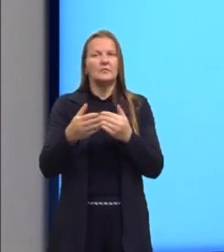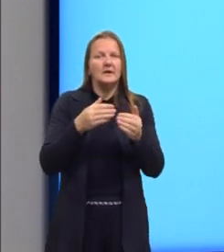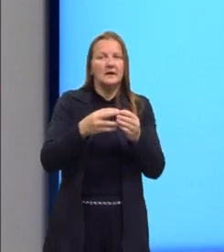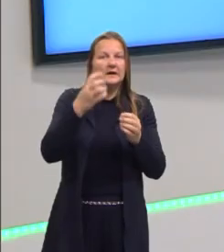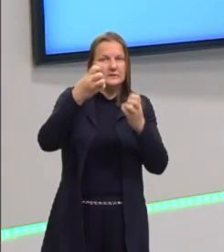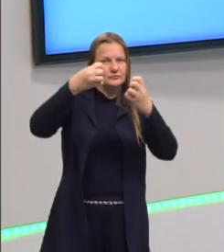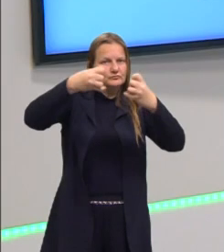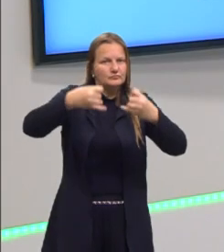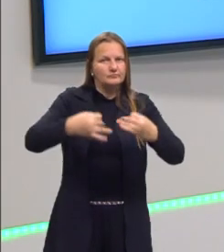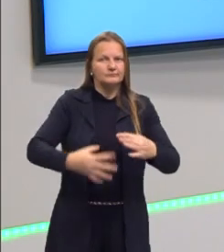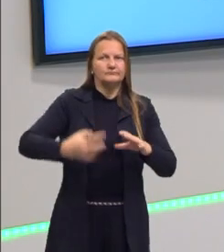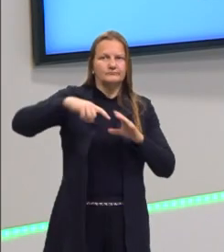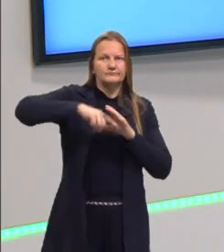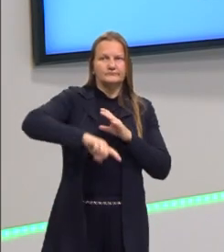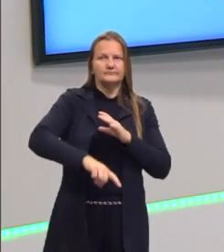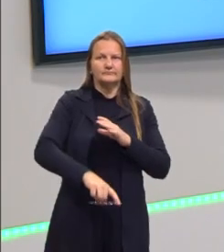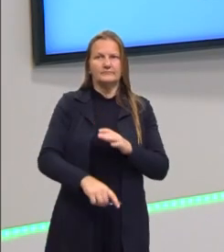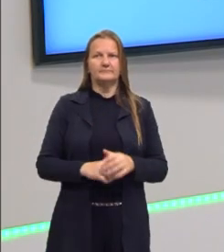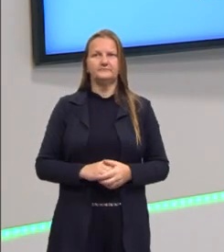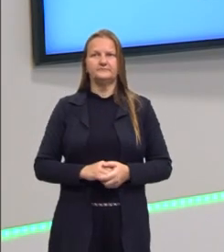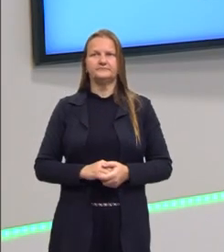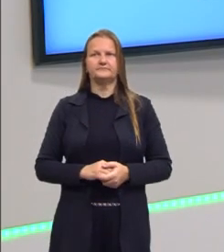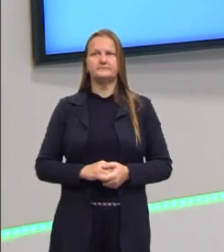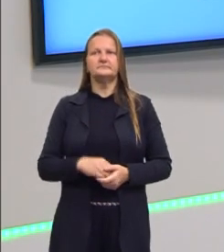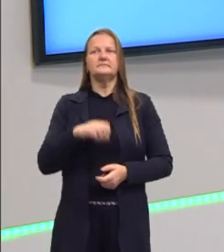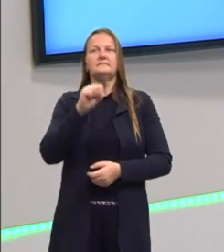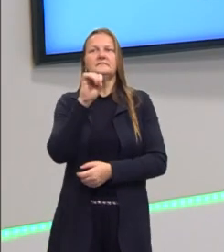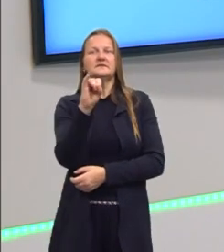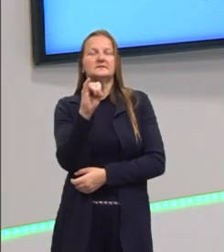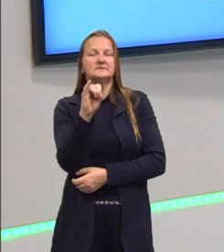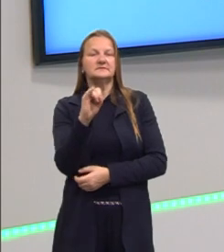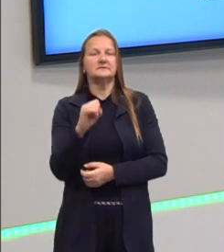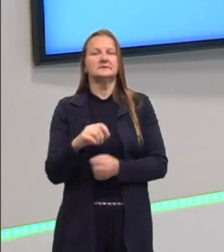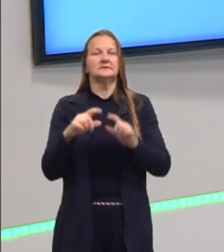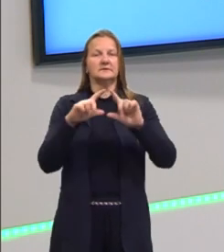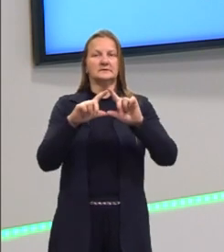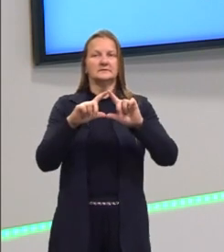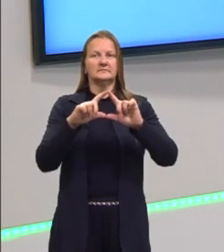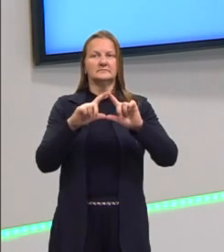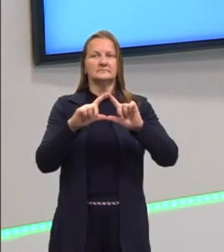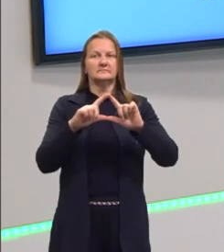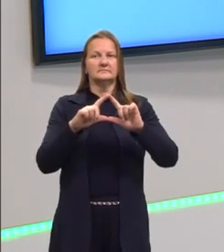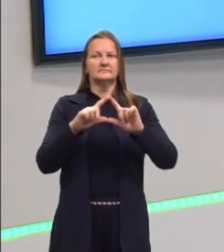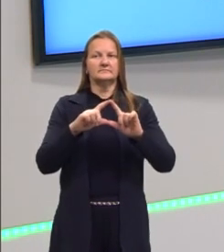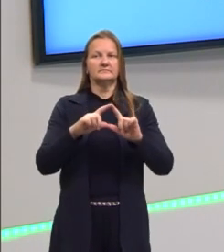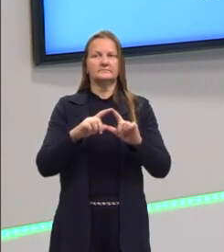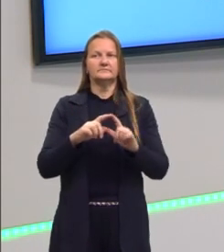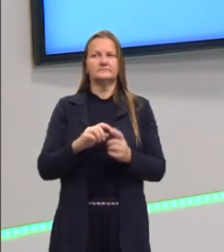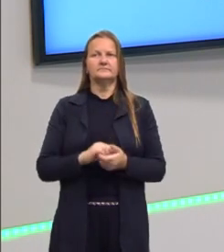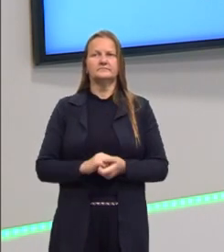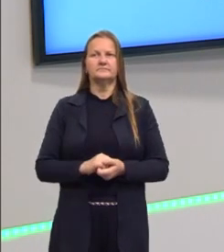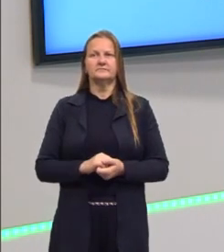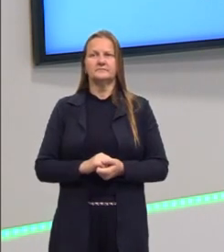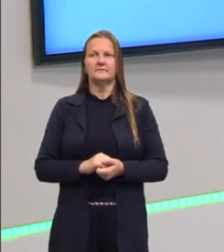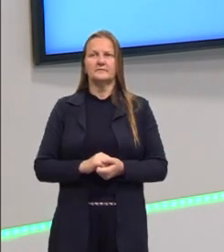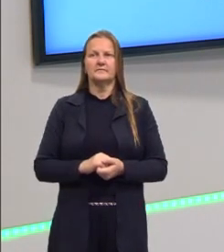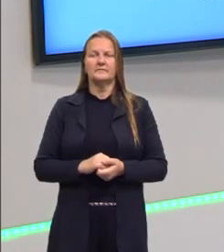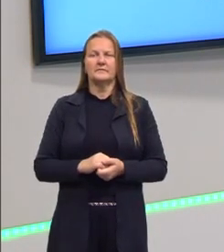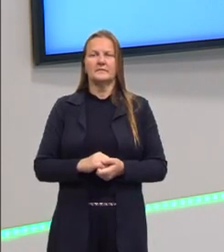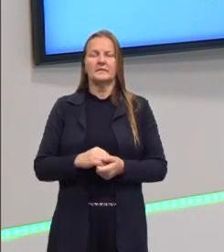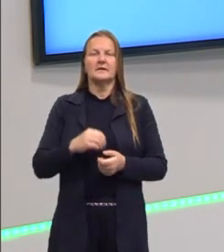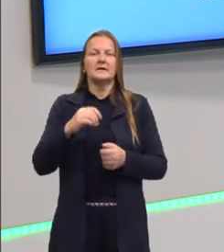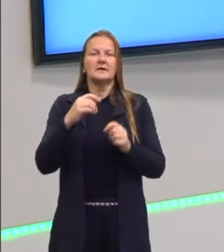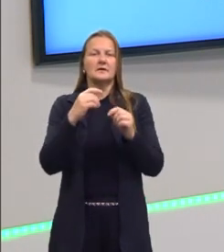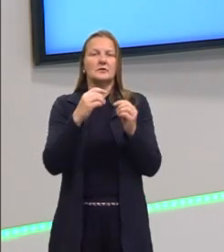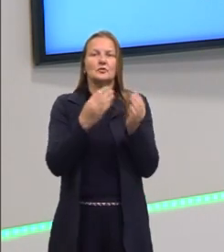casos. Se nós considerarmos que o delta, aquele b ao quadrado menos 4 vezes a vezes